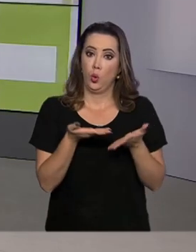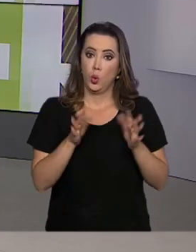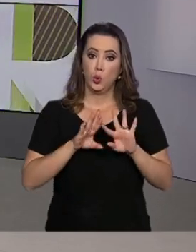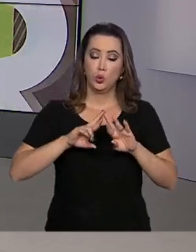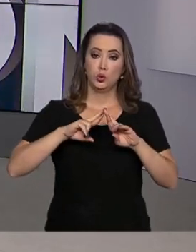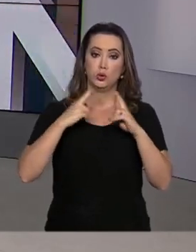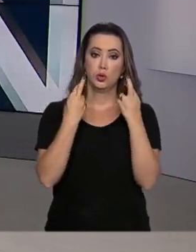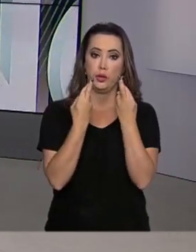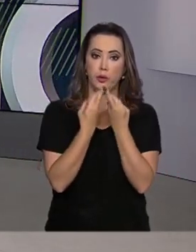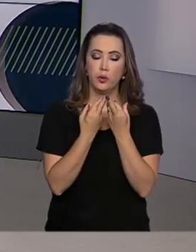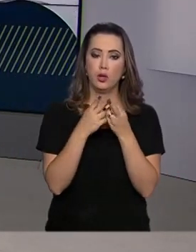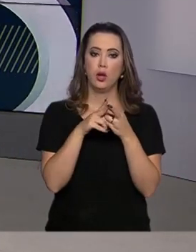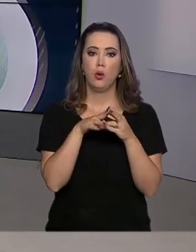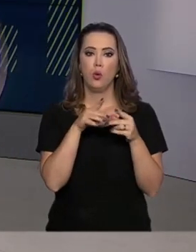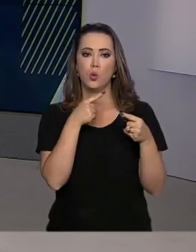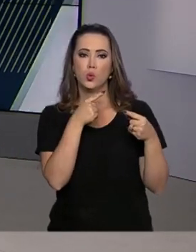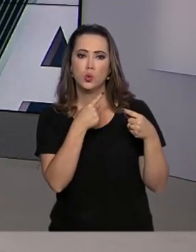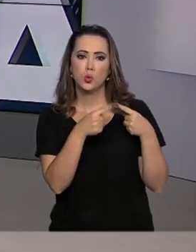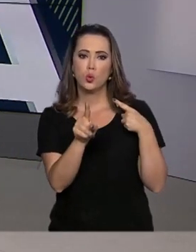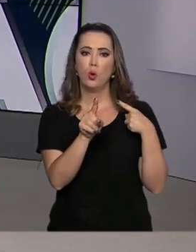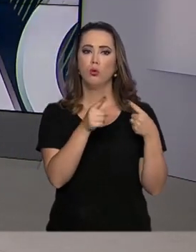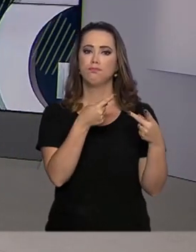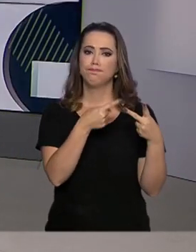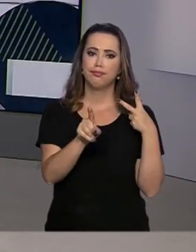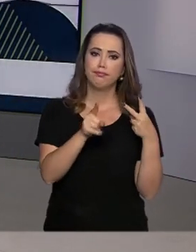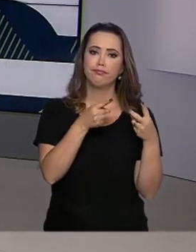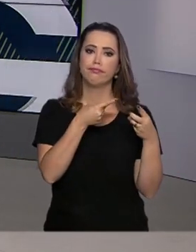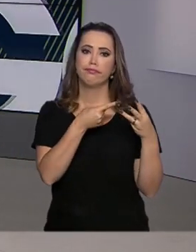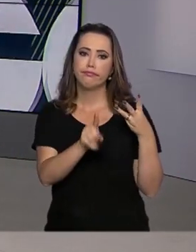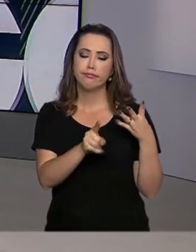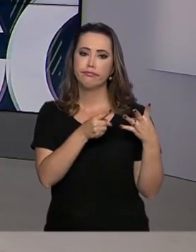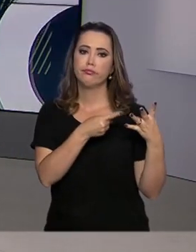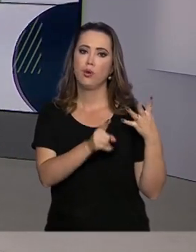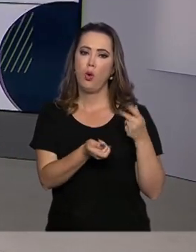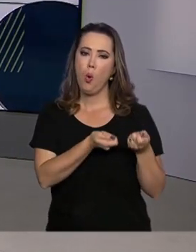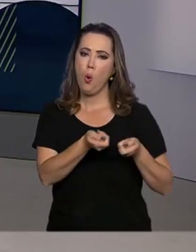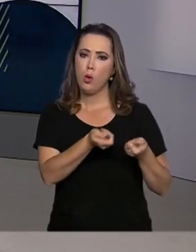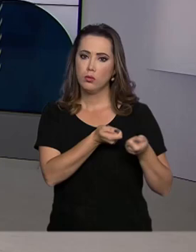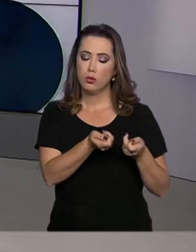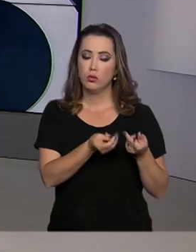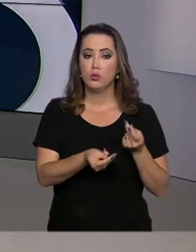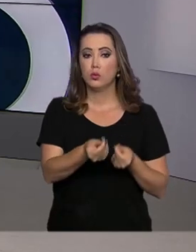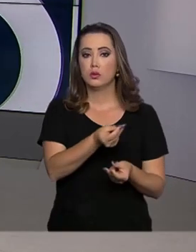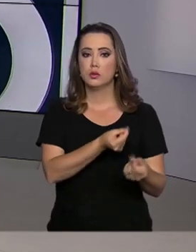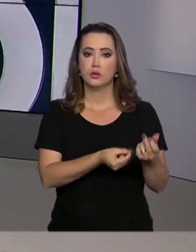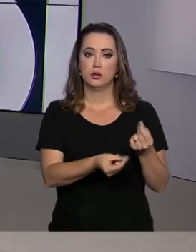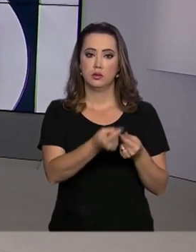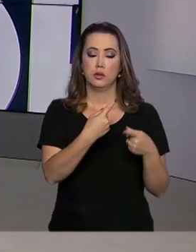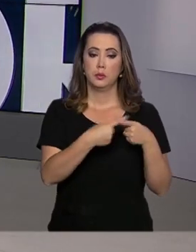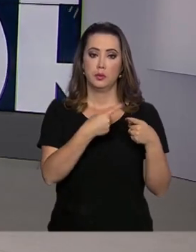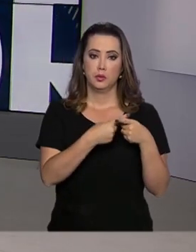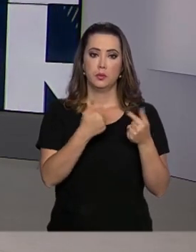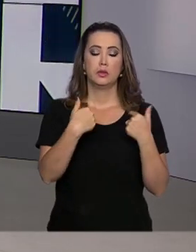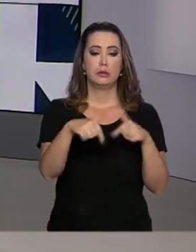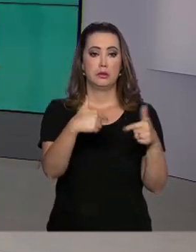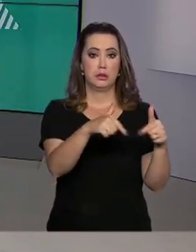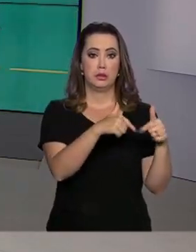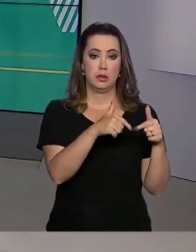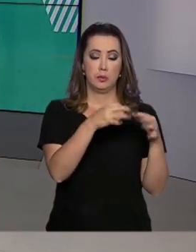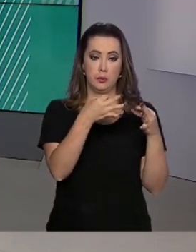conjunta, os vetos presidenciais ao orçamento impositivo, proposta que torna obrigatória a execução das emendas